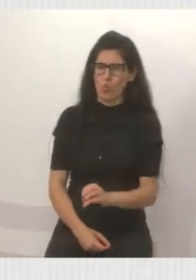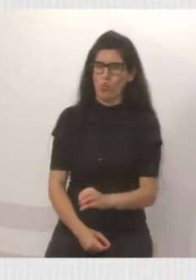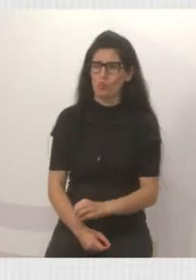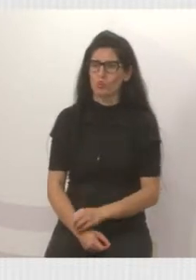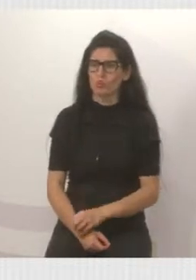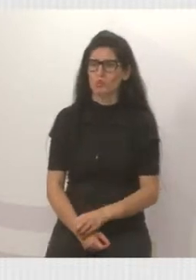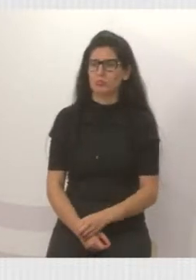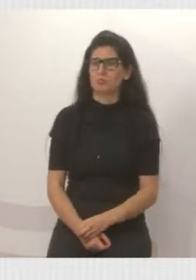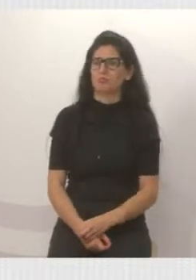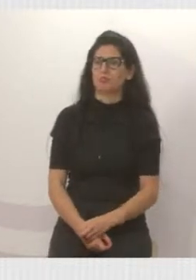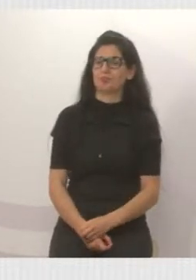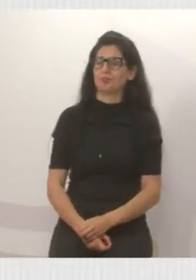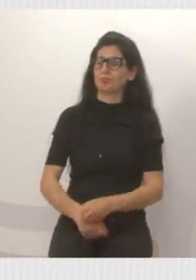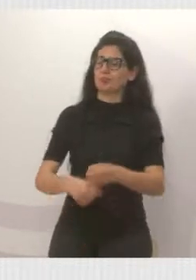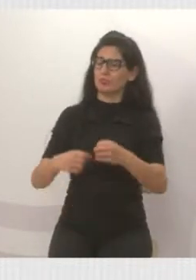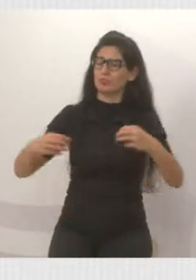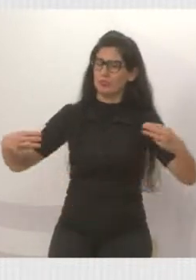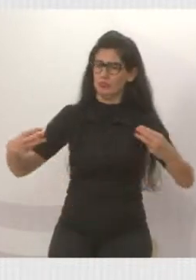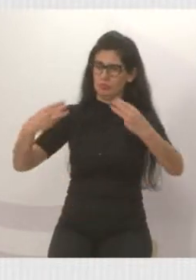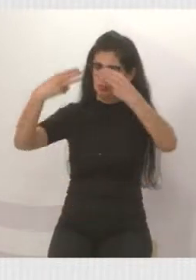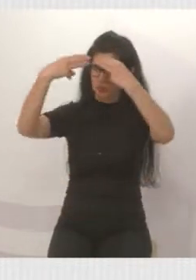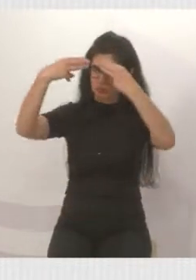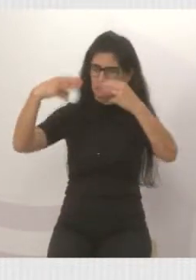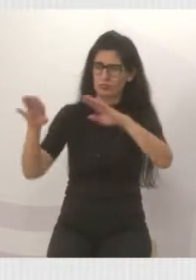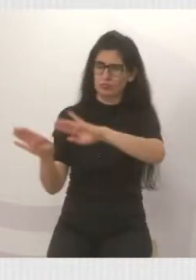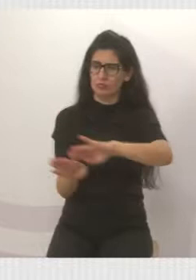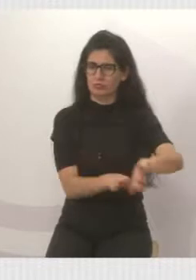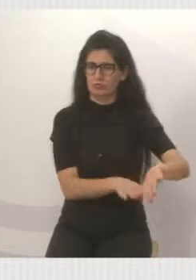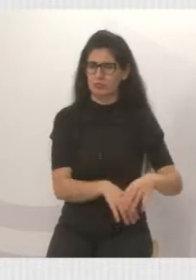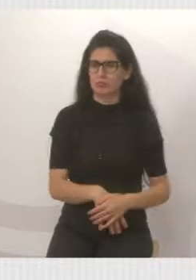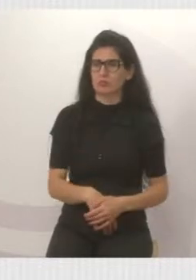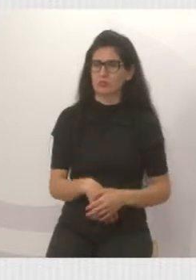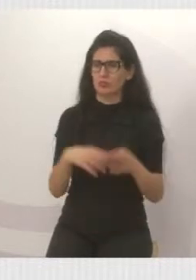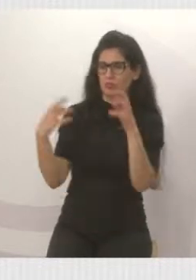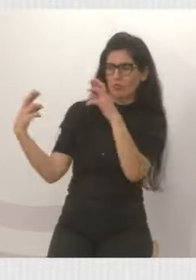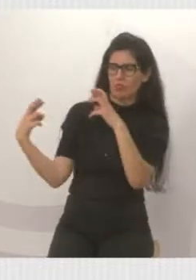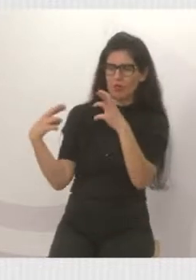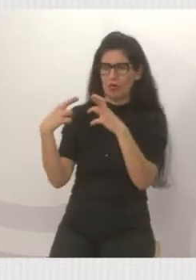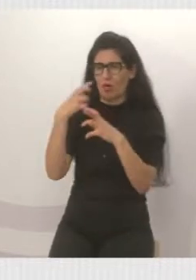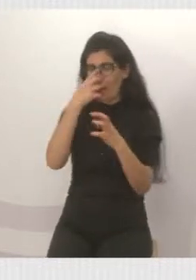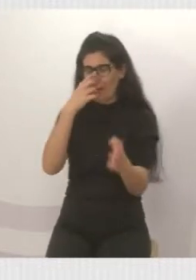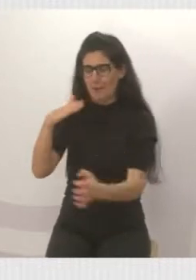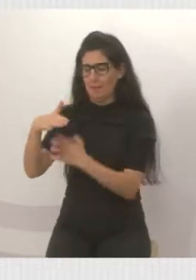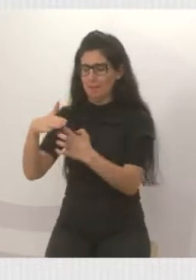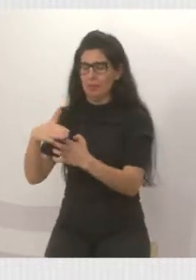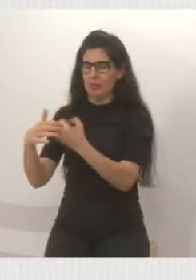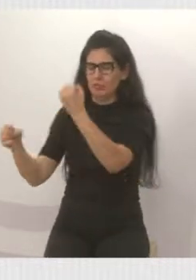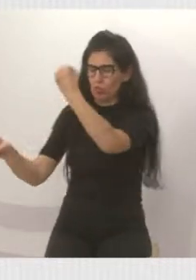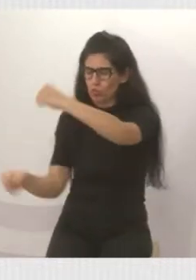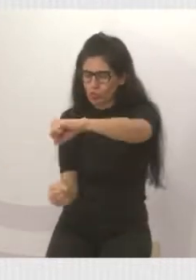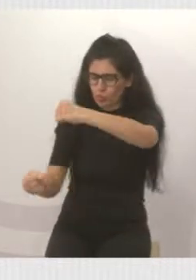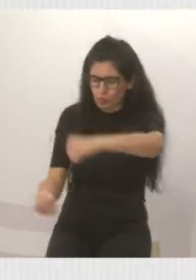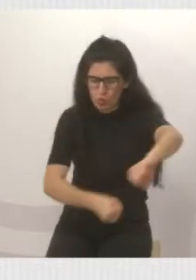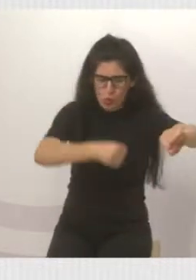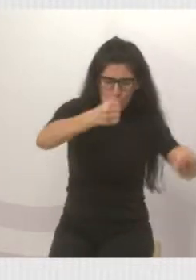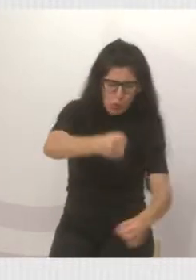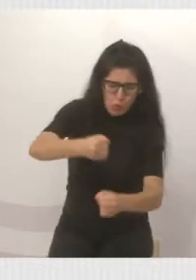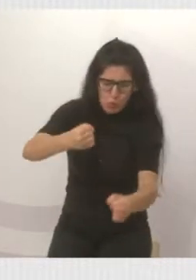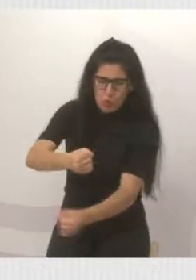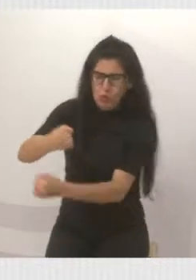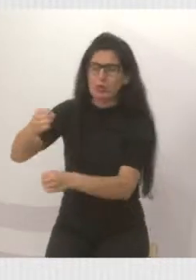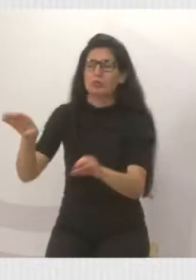Estivemos fiscalizando a empresa ambiental data 5 de 11 de 2019, às